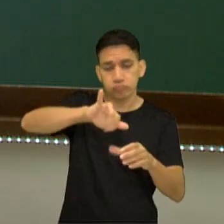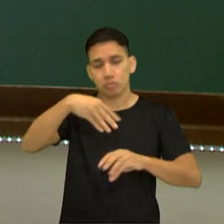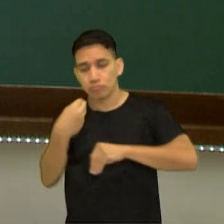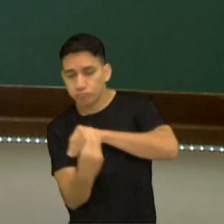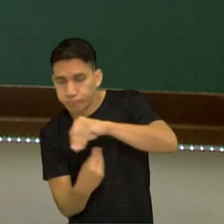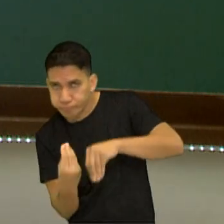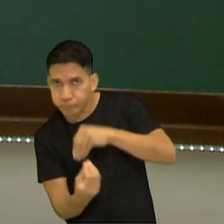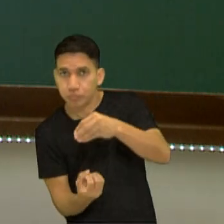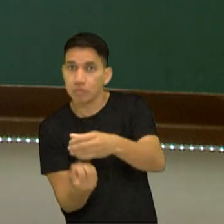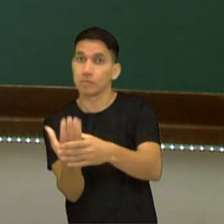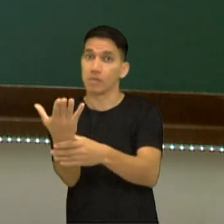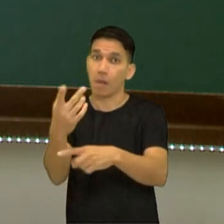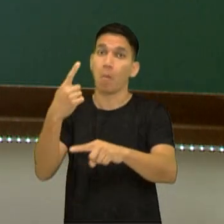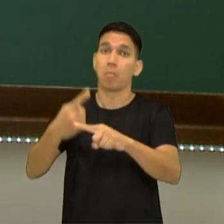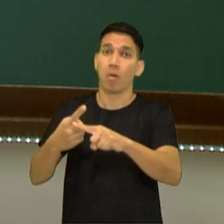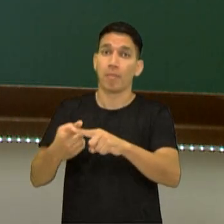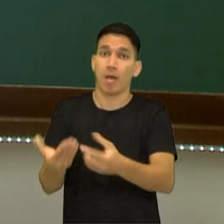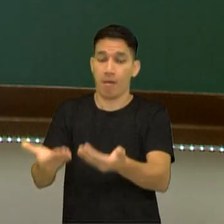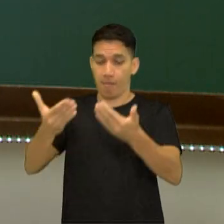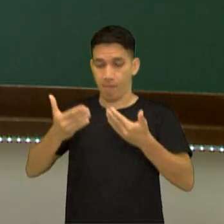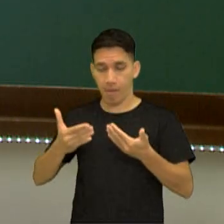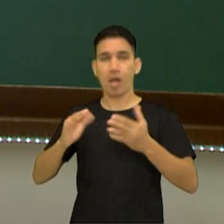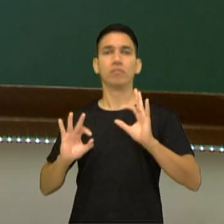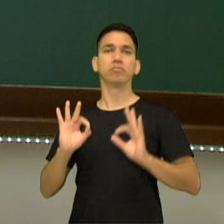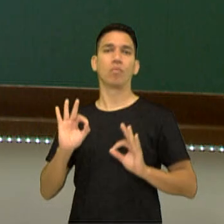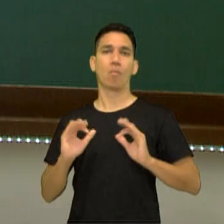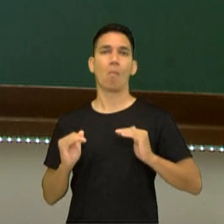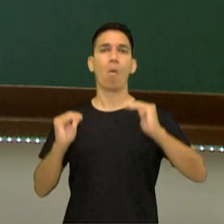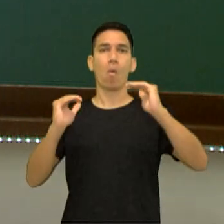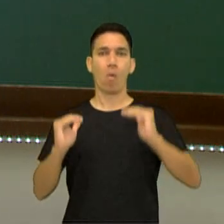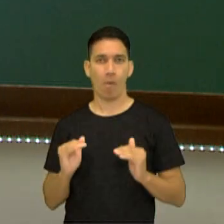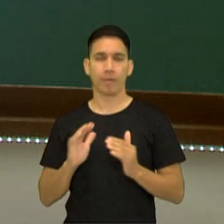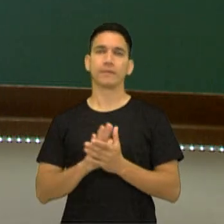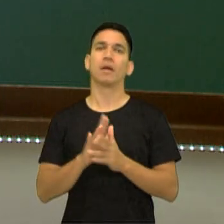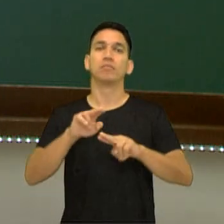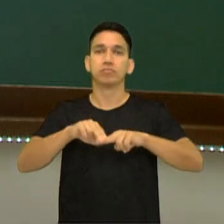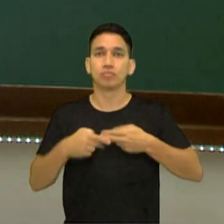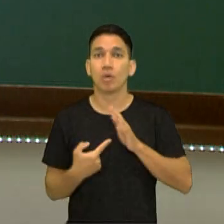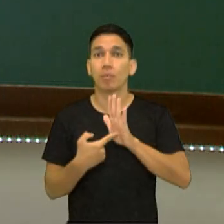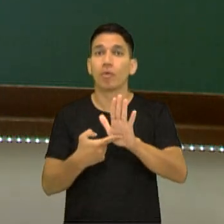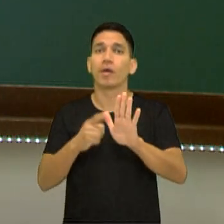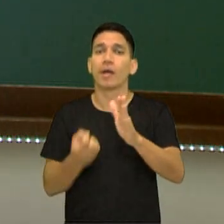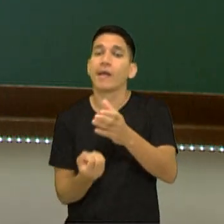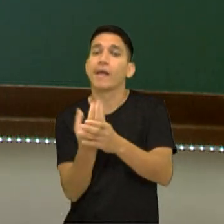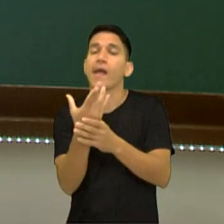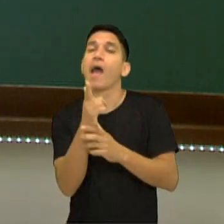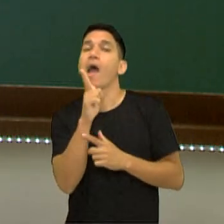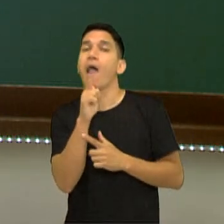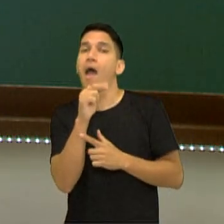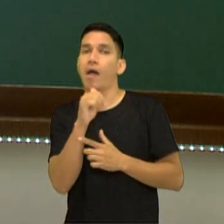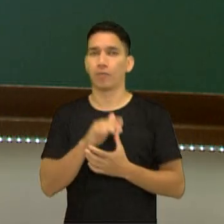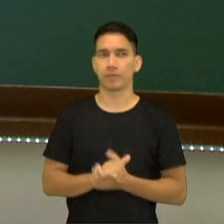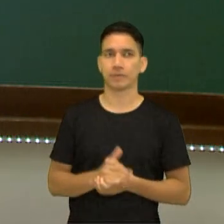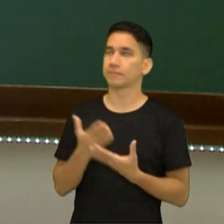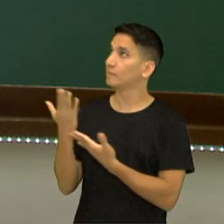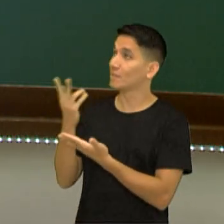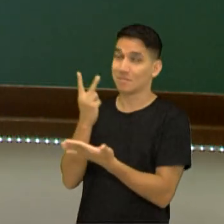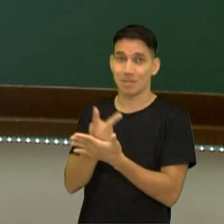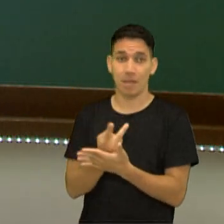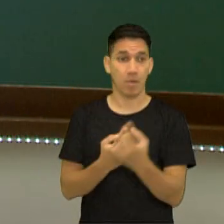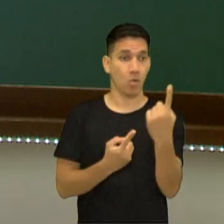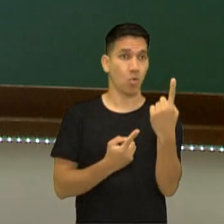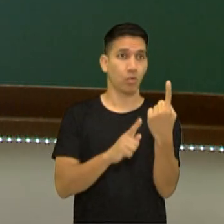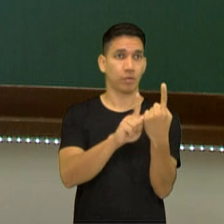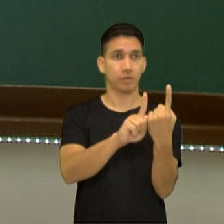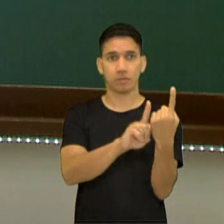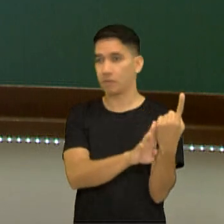veio através dessa proporção. No caso aqui, a está mostrando a proporção para a formação da água. Então, eu tenho sempre 1 para 8,